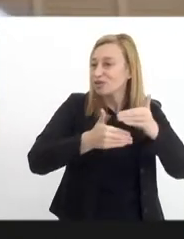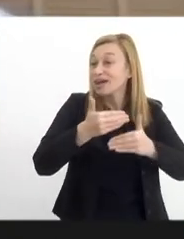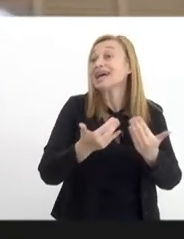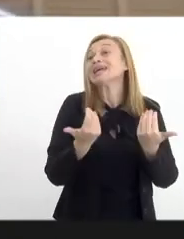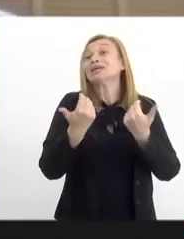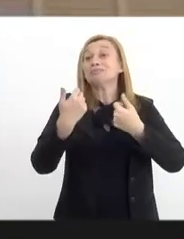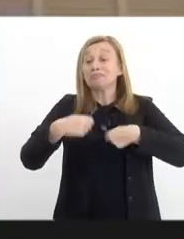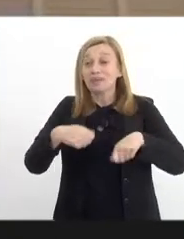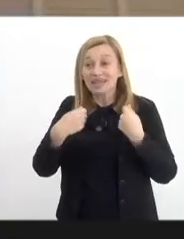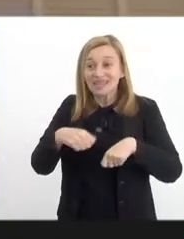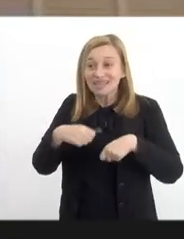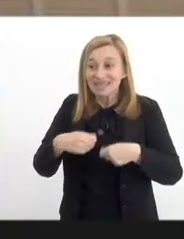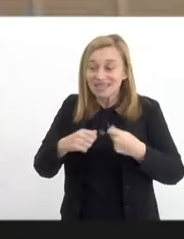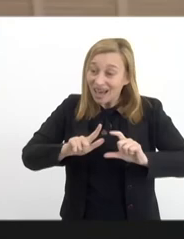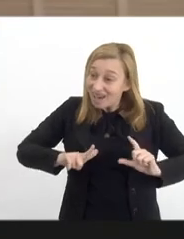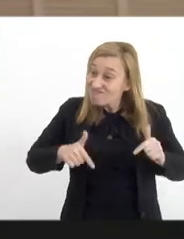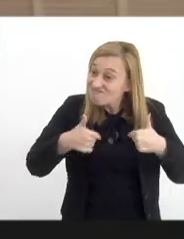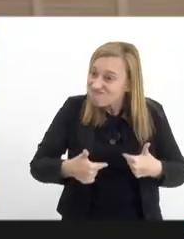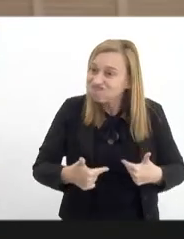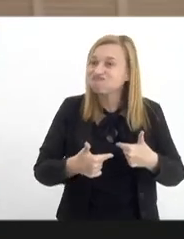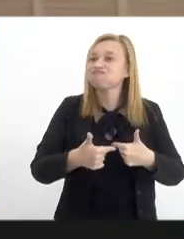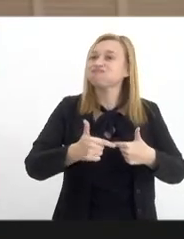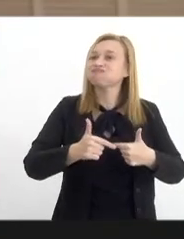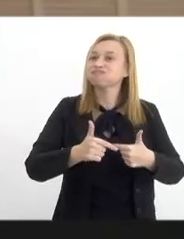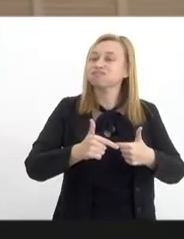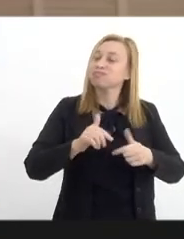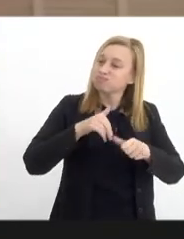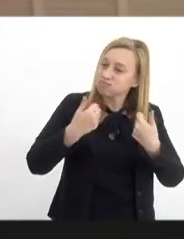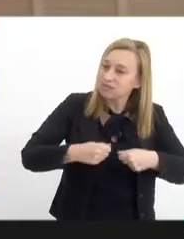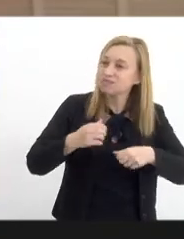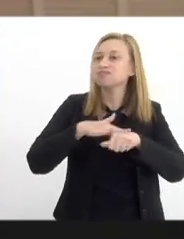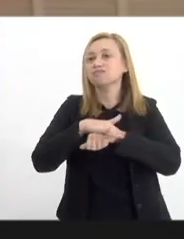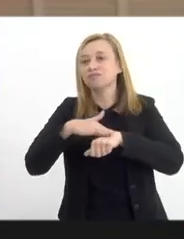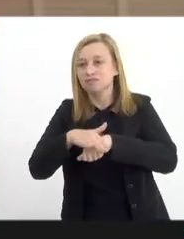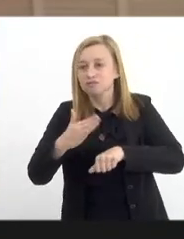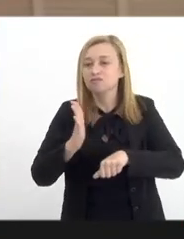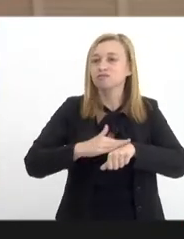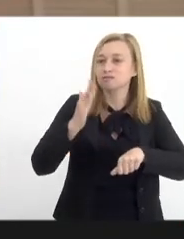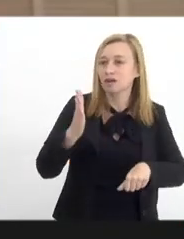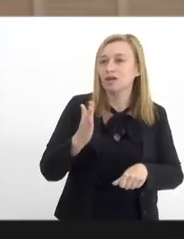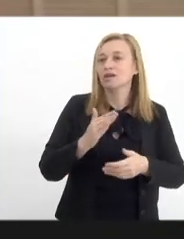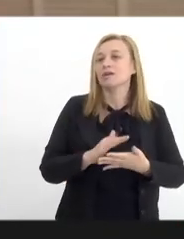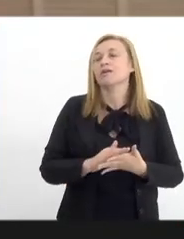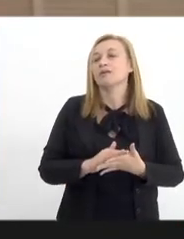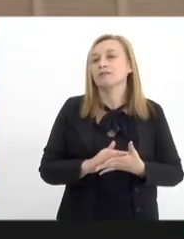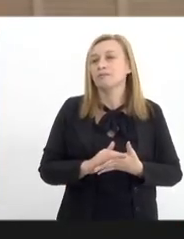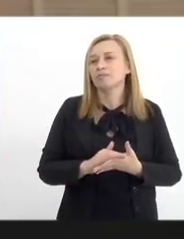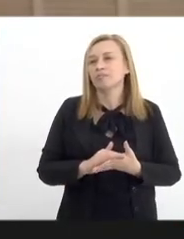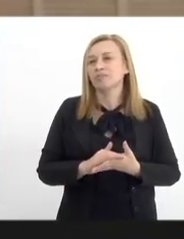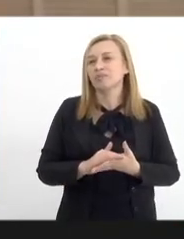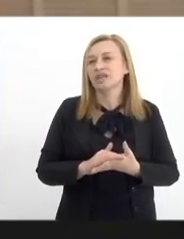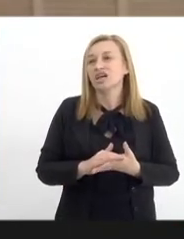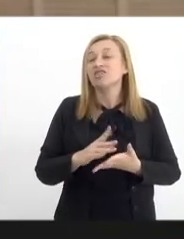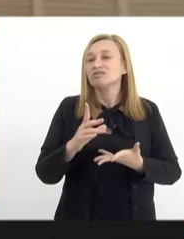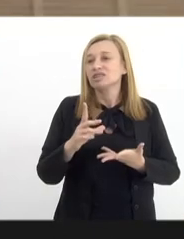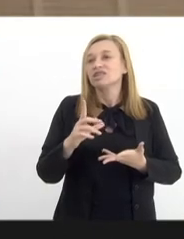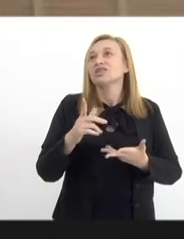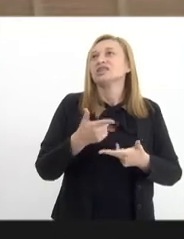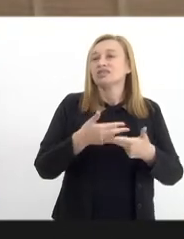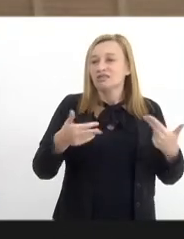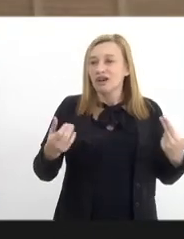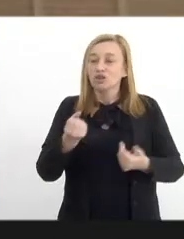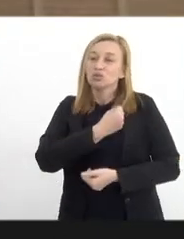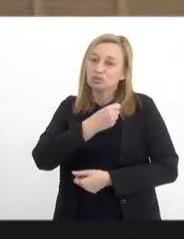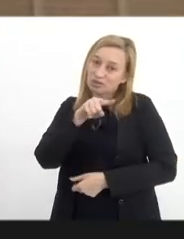tacar a tapa, a gente precisa conversar mais, eu tenho até muitos números